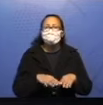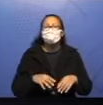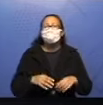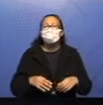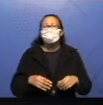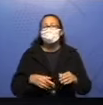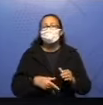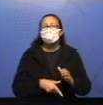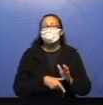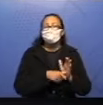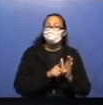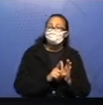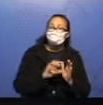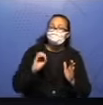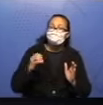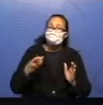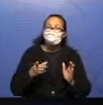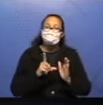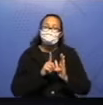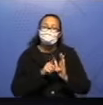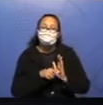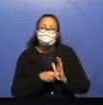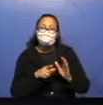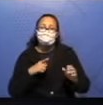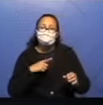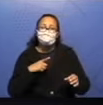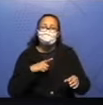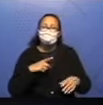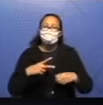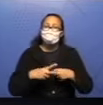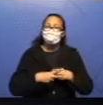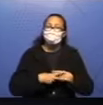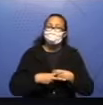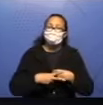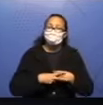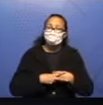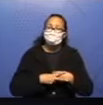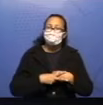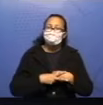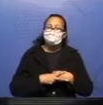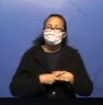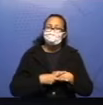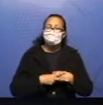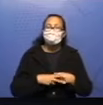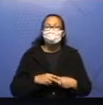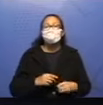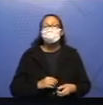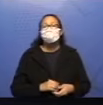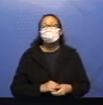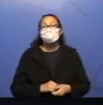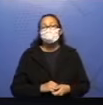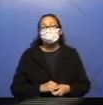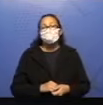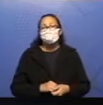ou após um verbo. Então, quando o fato vai acontecer, o verbo também está acontecendo.